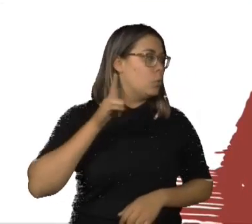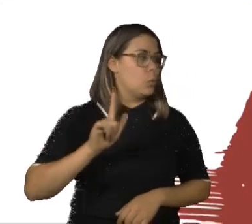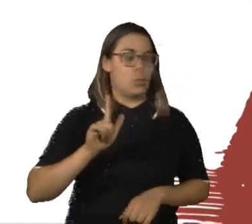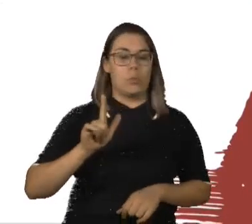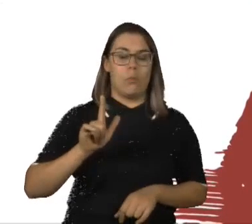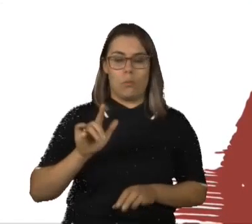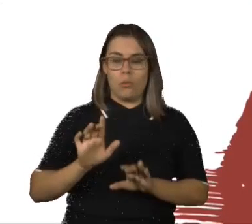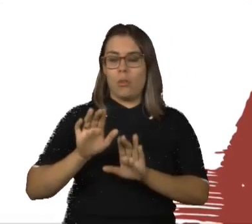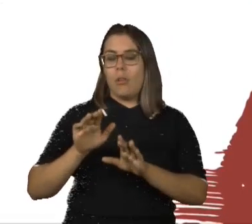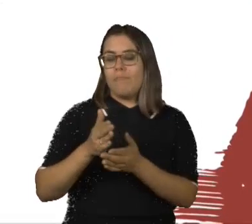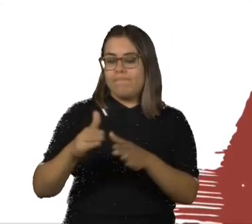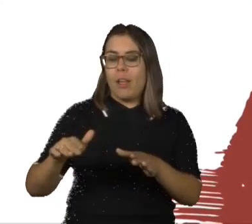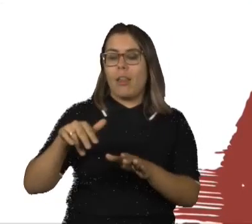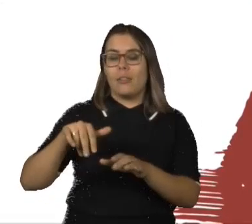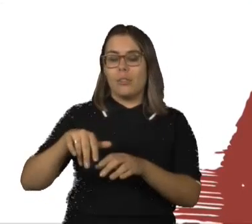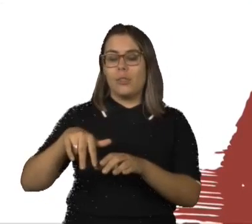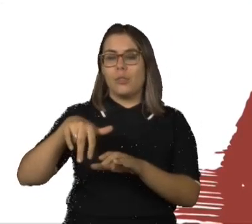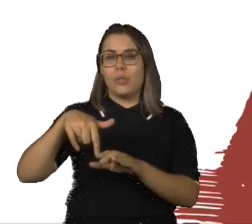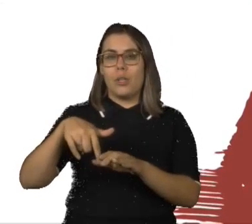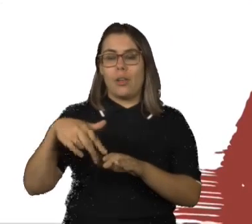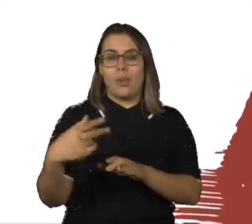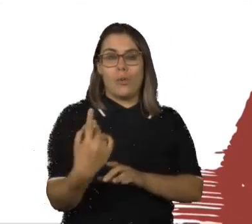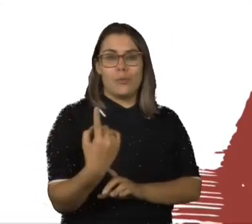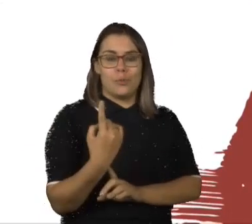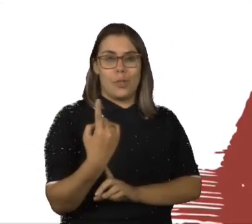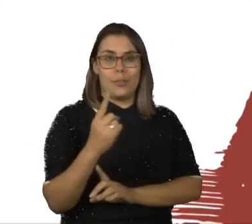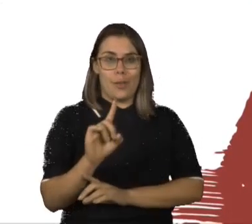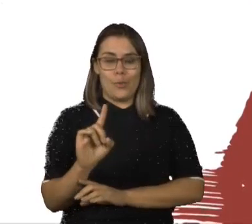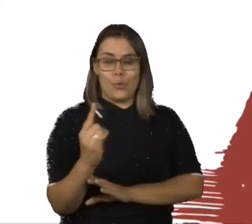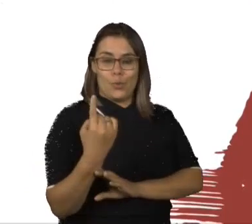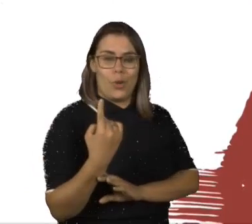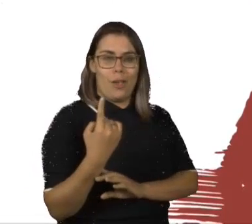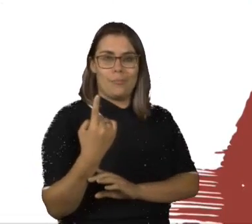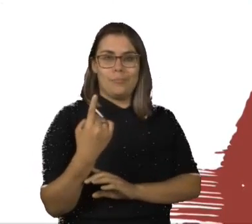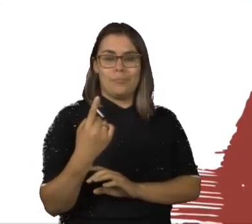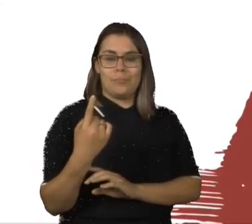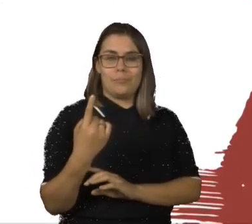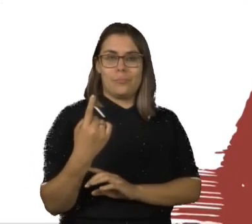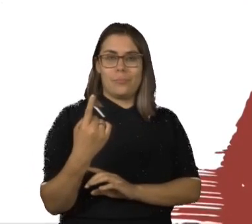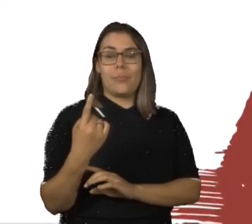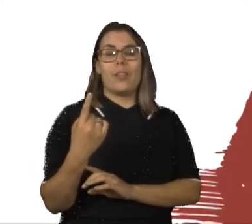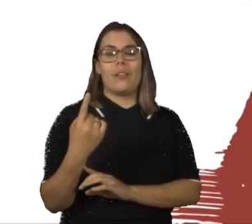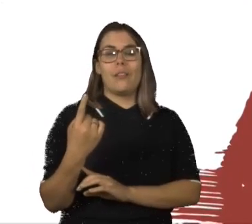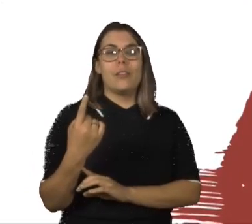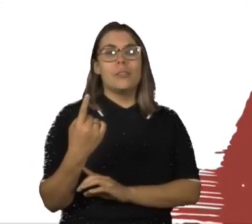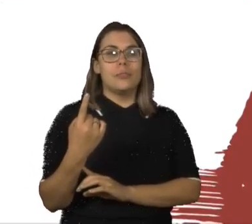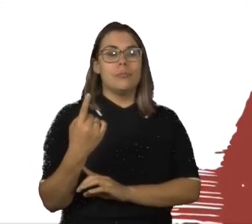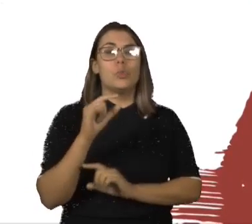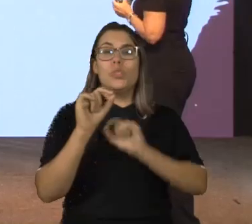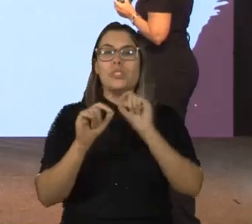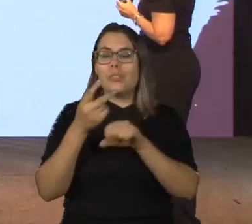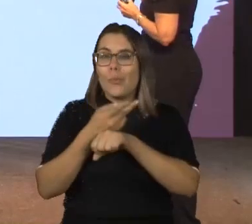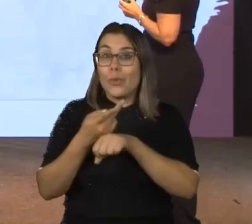abre a toalha. Pensem o que está refletindo isso para vocês, o que vocês estão buscando aí dentro de